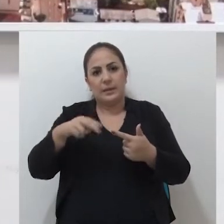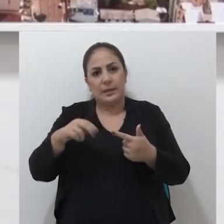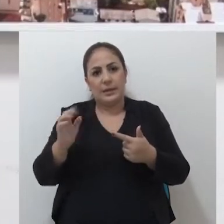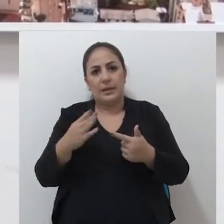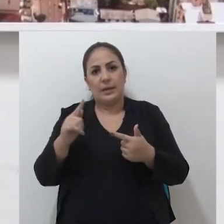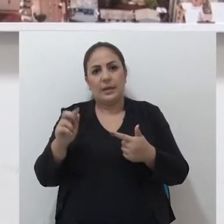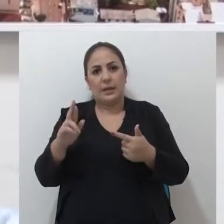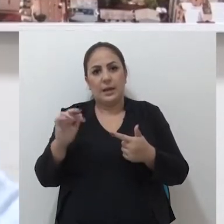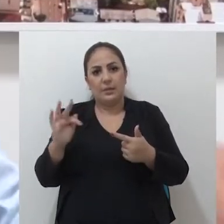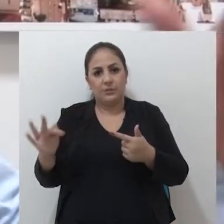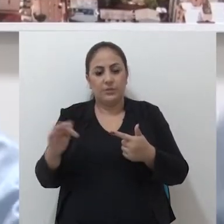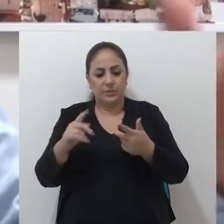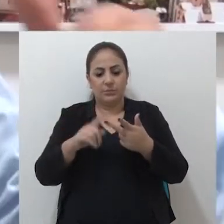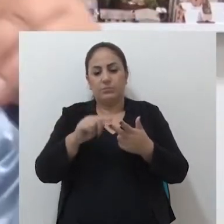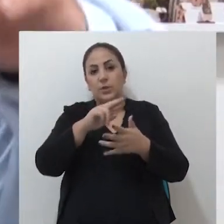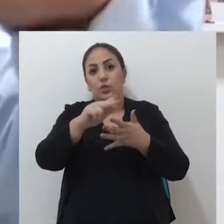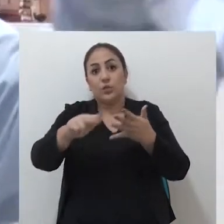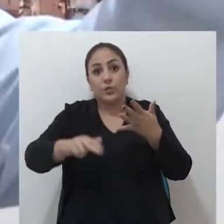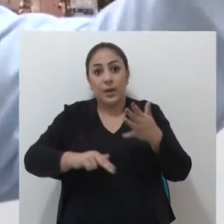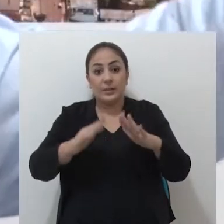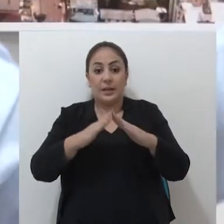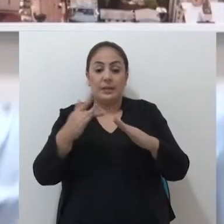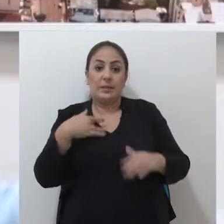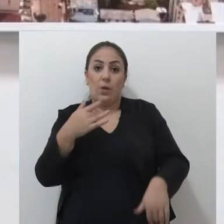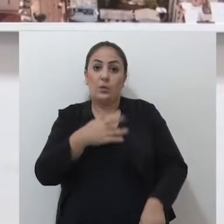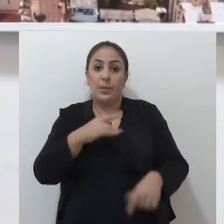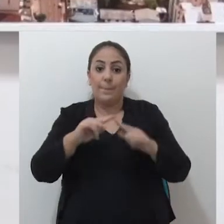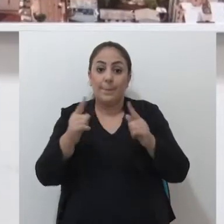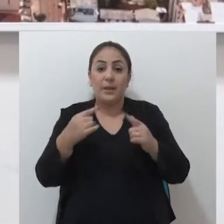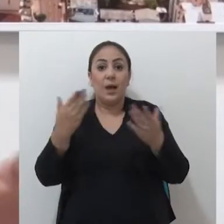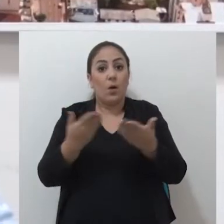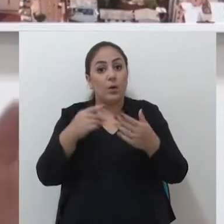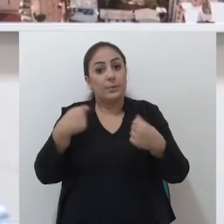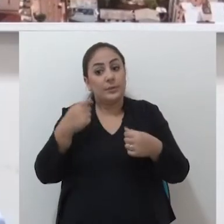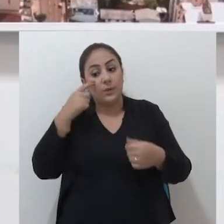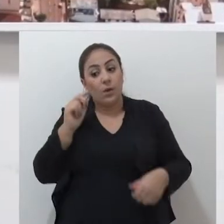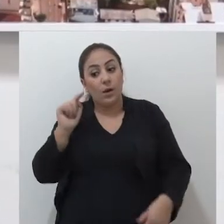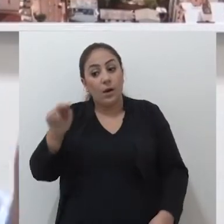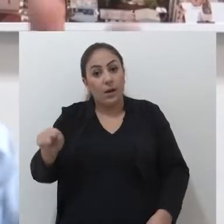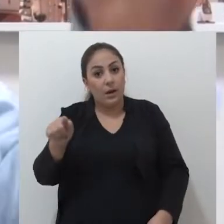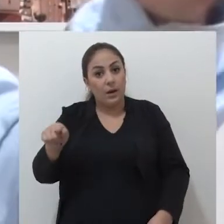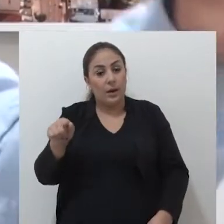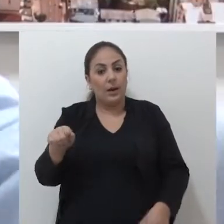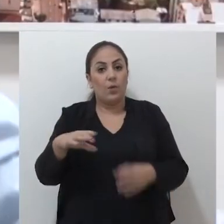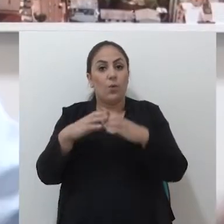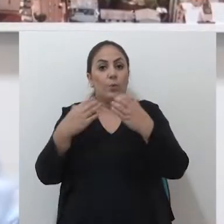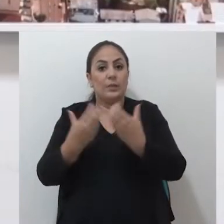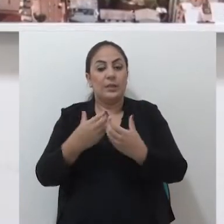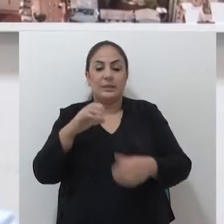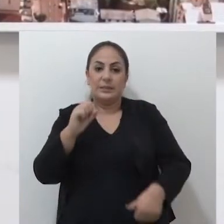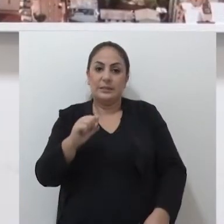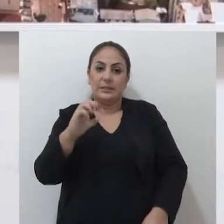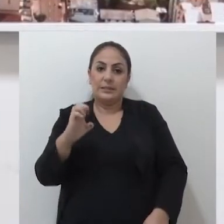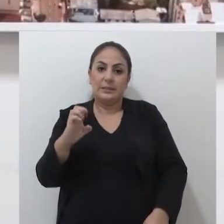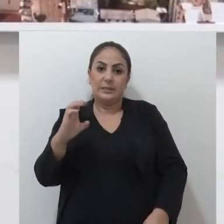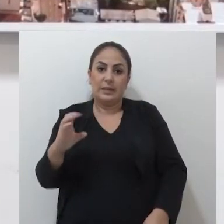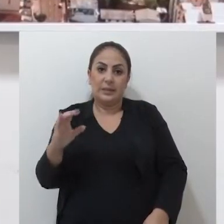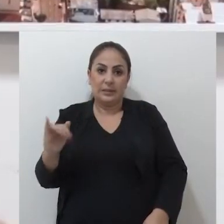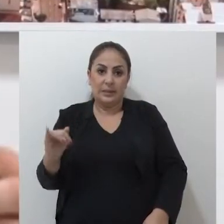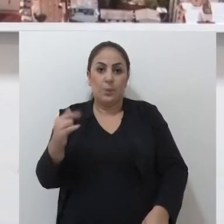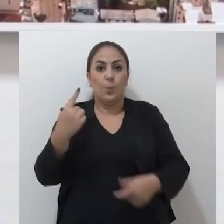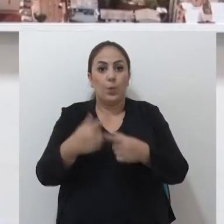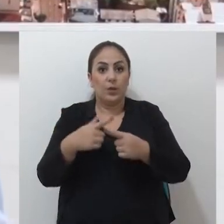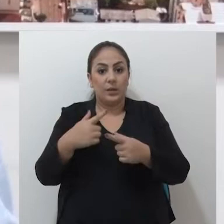na Nenegrefe, ao longo do tempo construído aí vários ambulatórios. Mas nós precisamos agora olhar para a comunidade do SEC